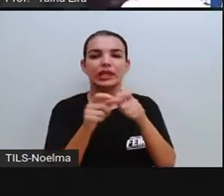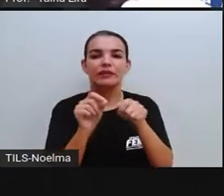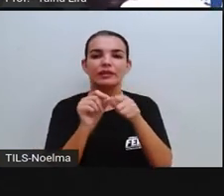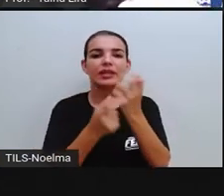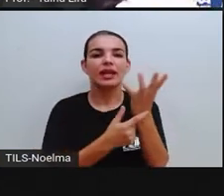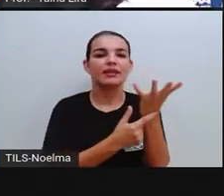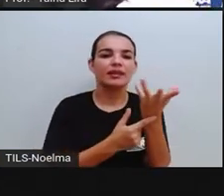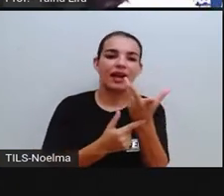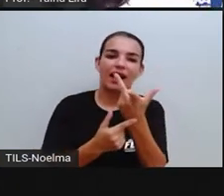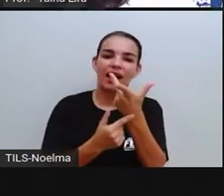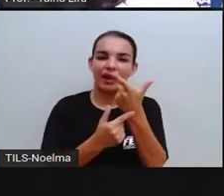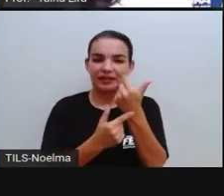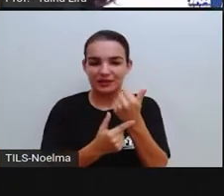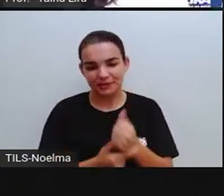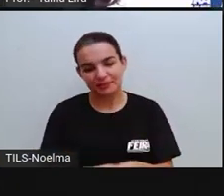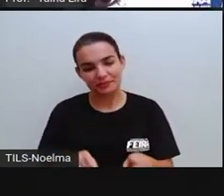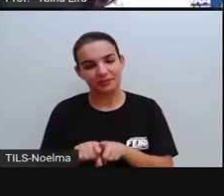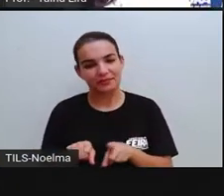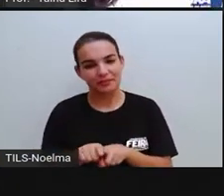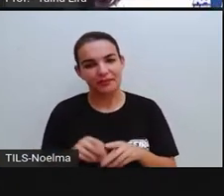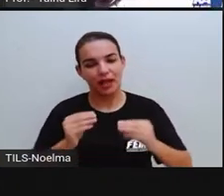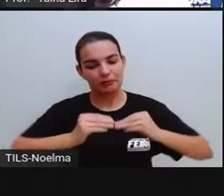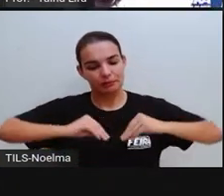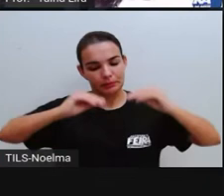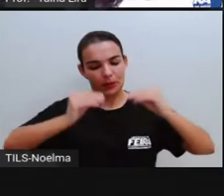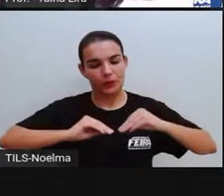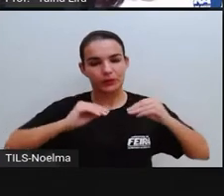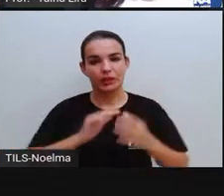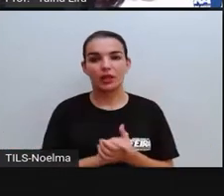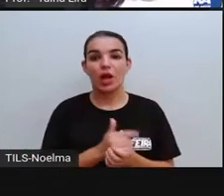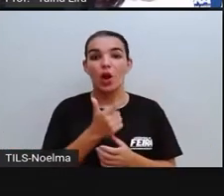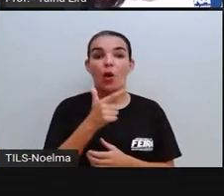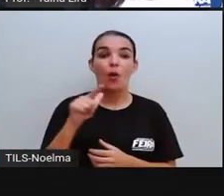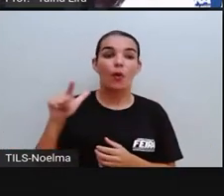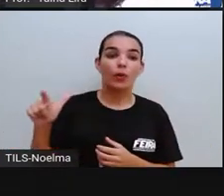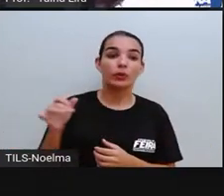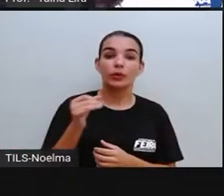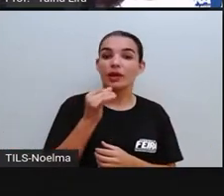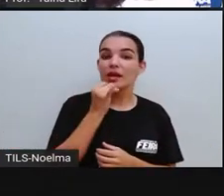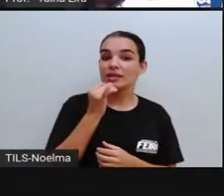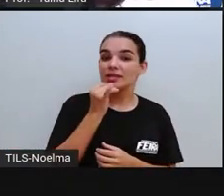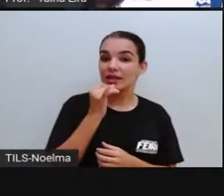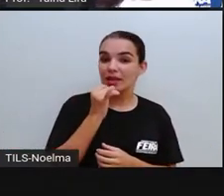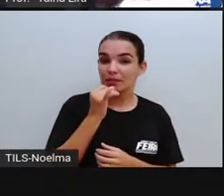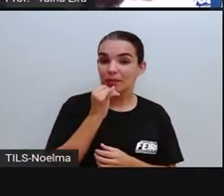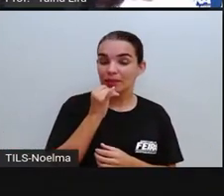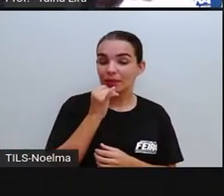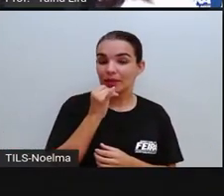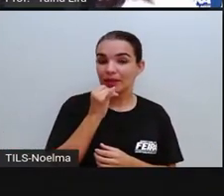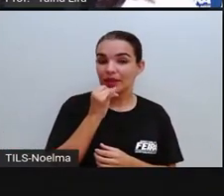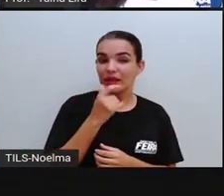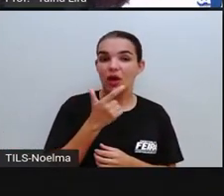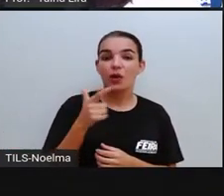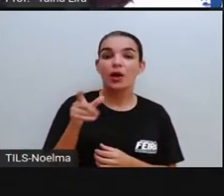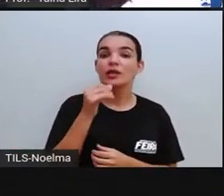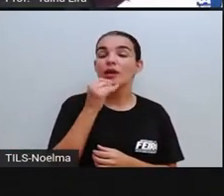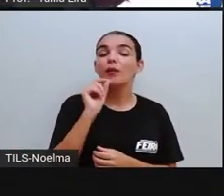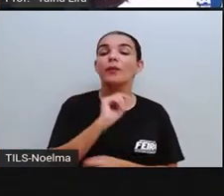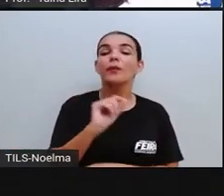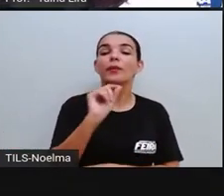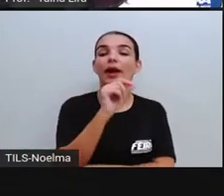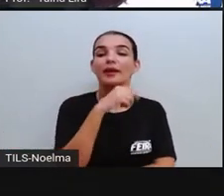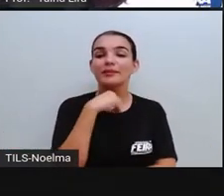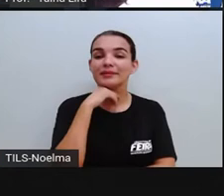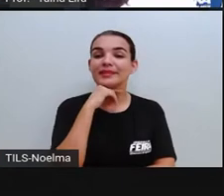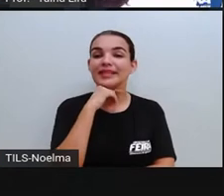formarem aí um desenho. E aí nós temos aí, ó, um exemplo, certo? Do canudo. E outra coisa que